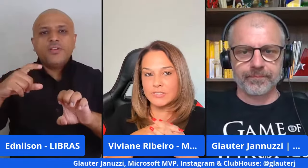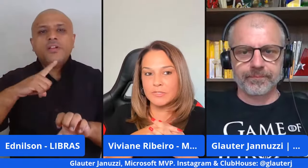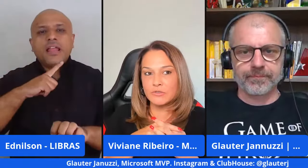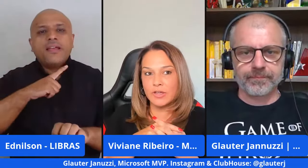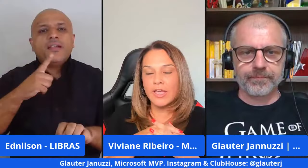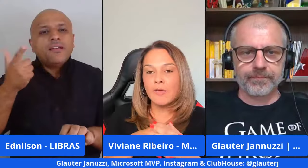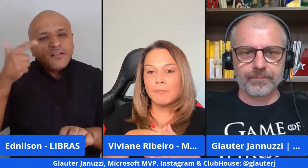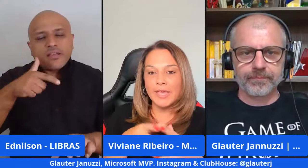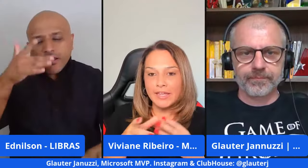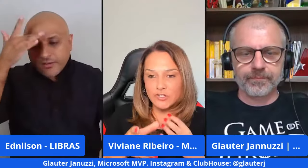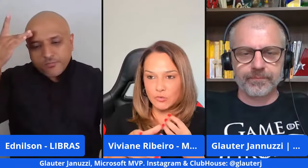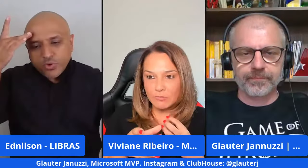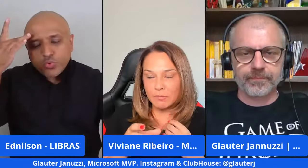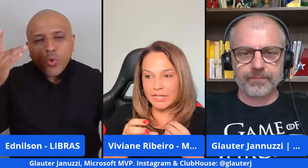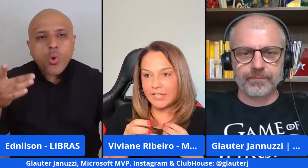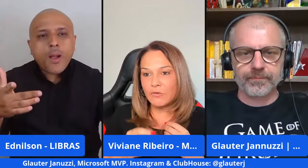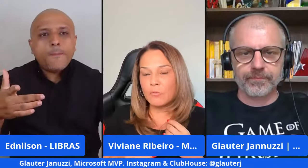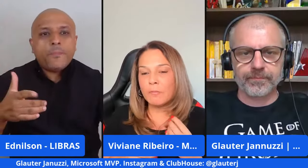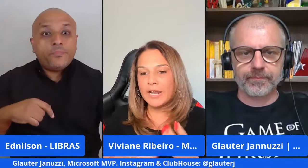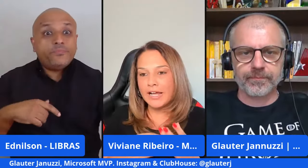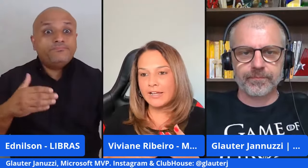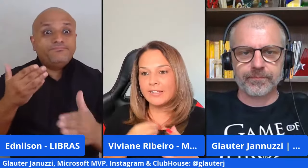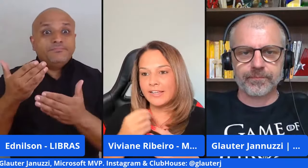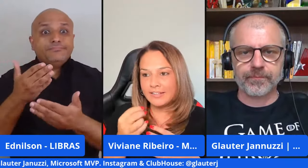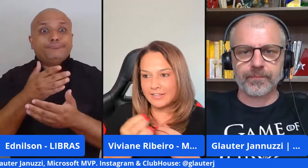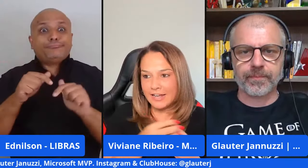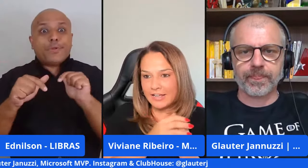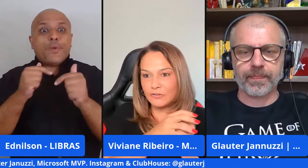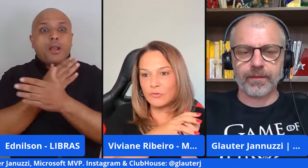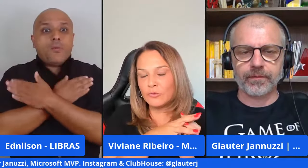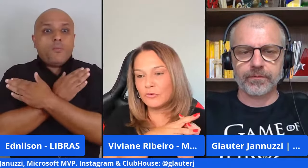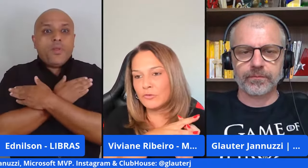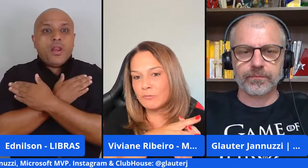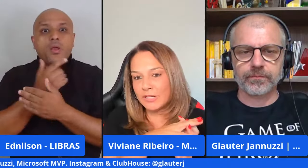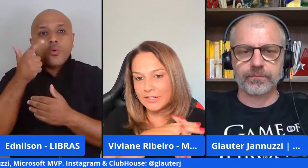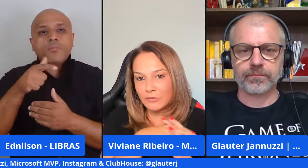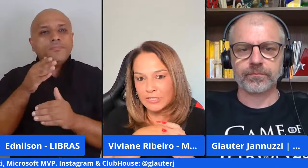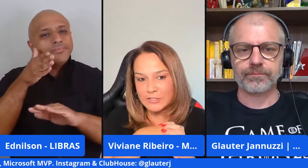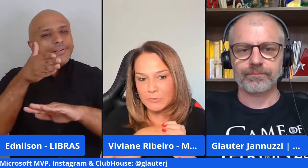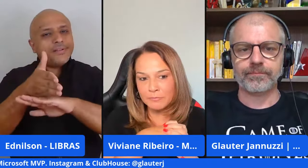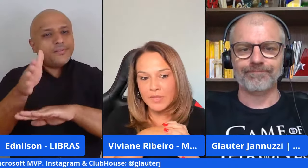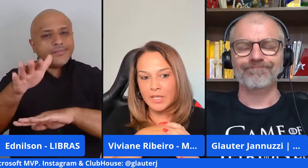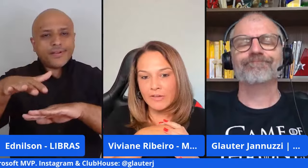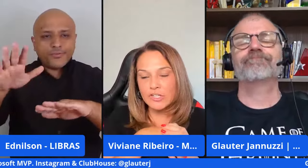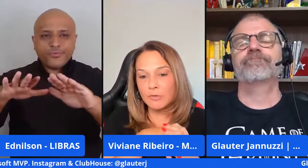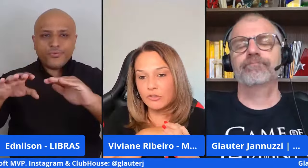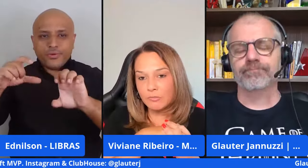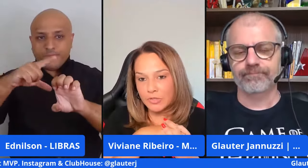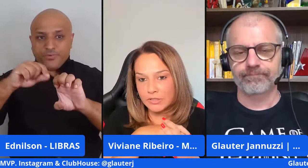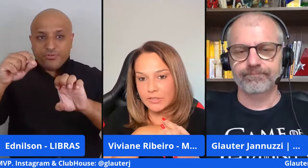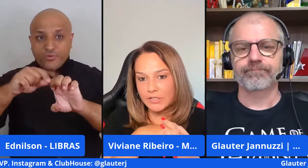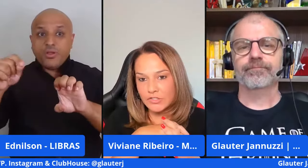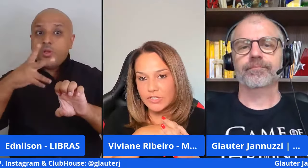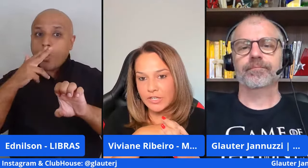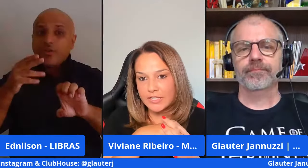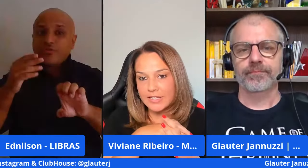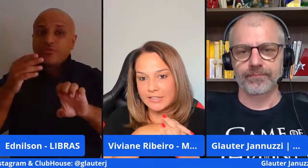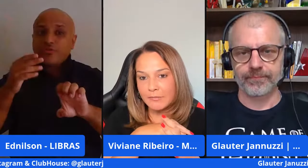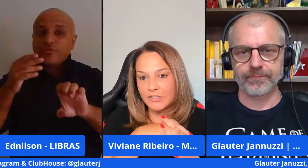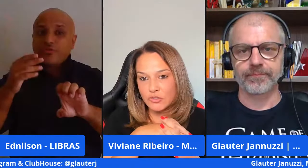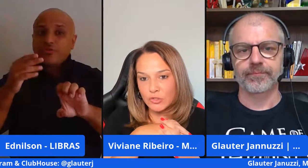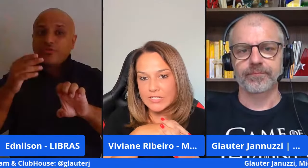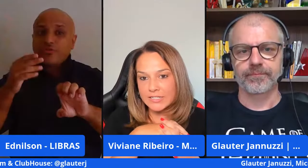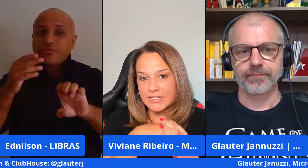questão de que às vezes a pessoa perde um emprego pra entrar no empreendedorismo eu acho que é muito importante